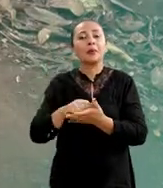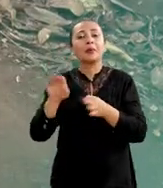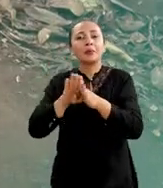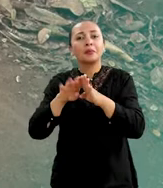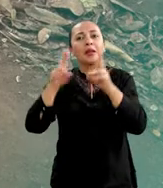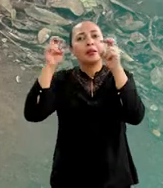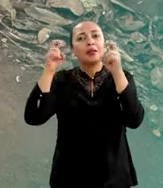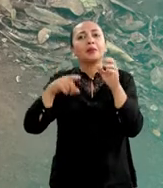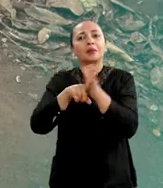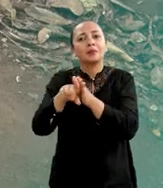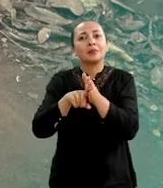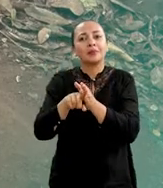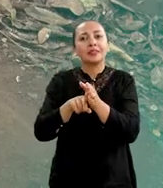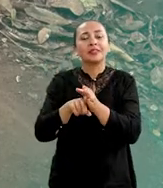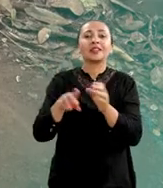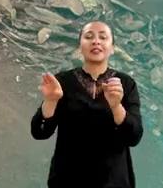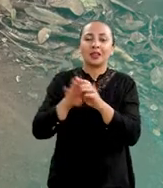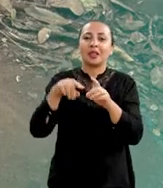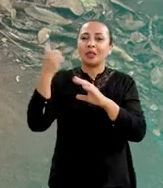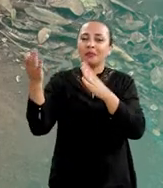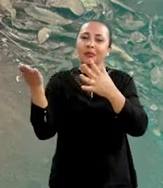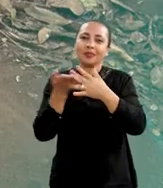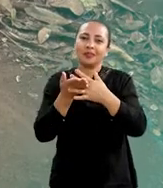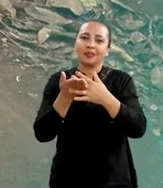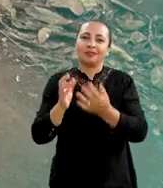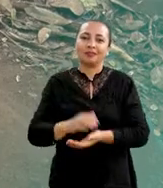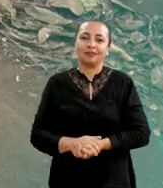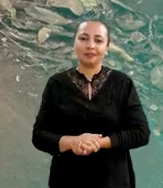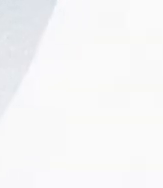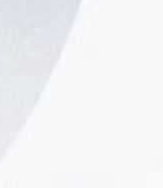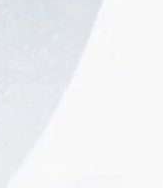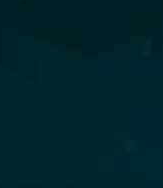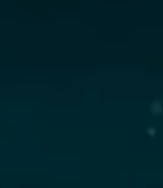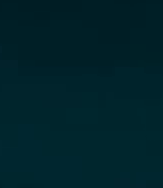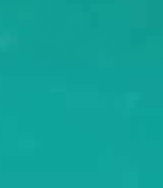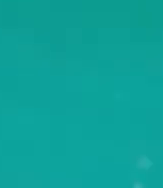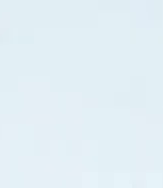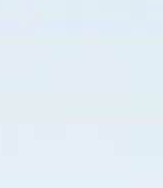tema de pesquisa do Instituto Federal do Maranhão. É depois do intervalo.